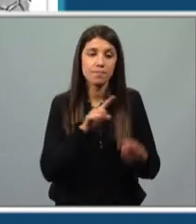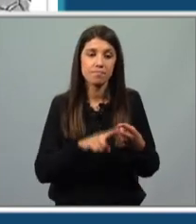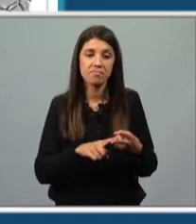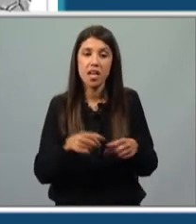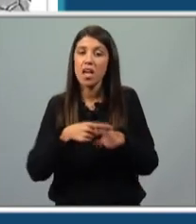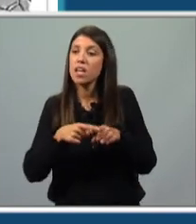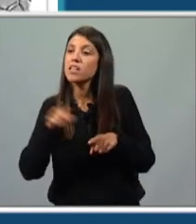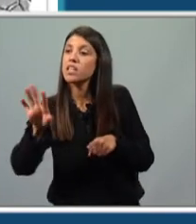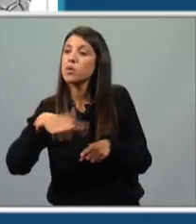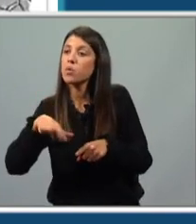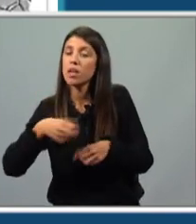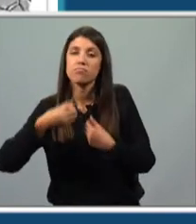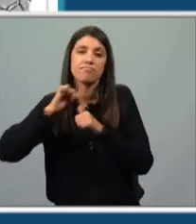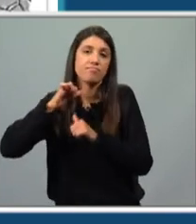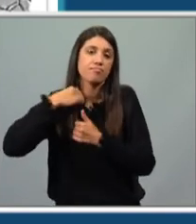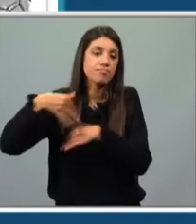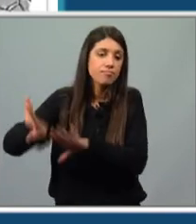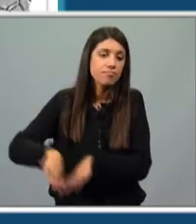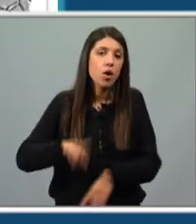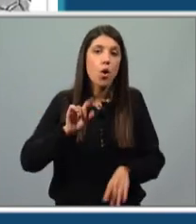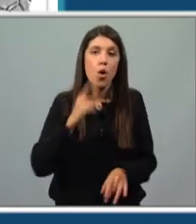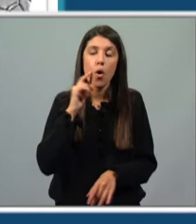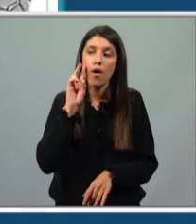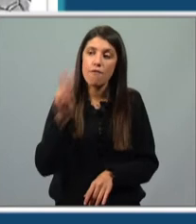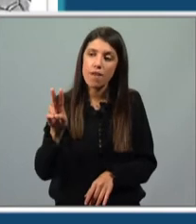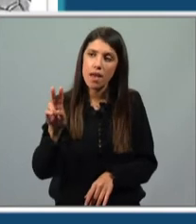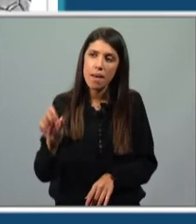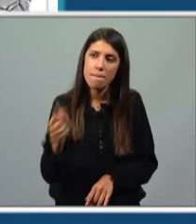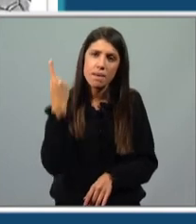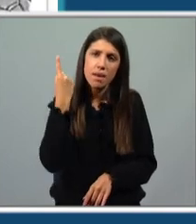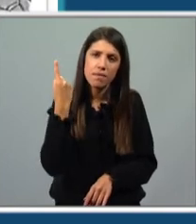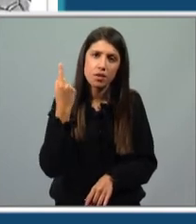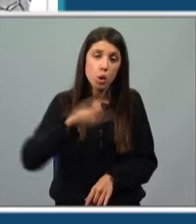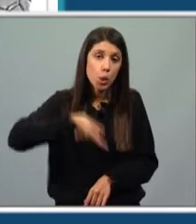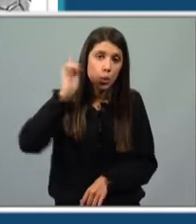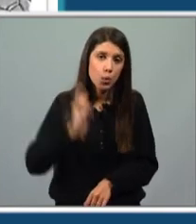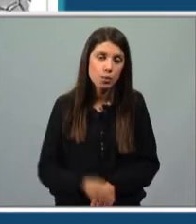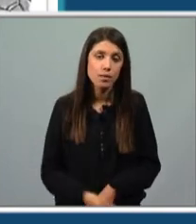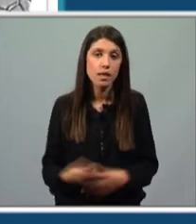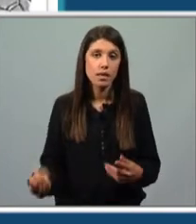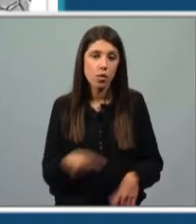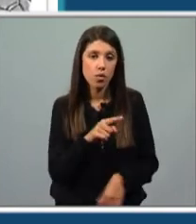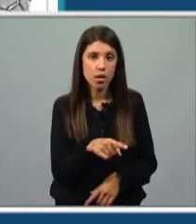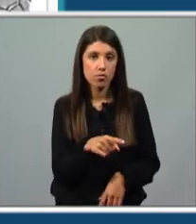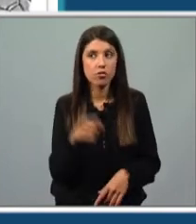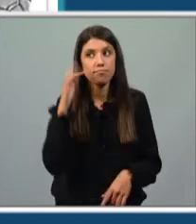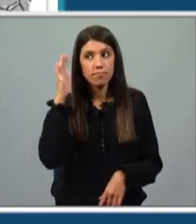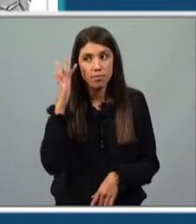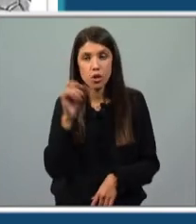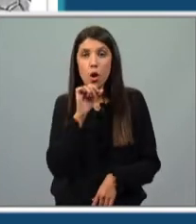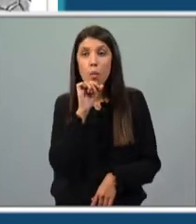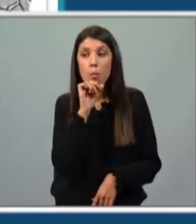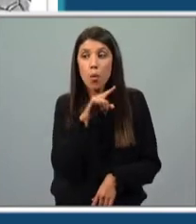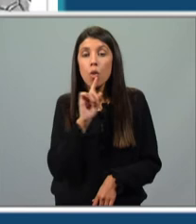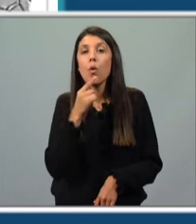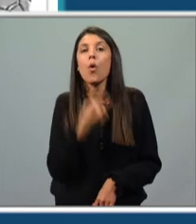interessam pela situação. Não é a primeira vez que aterram ovni naquele planeta. Eles imaginam, porque dizem que poderá ter